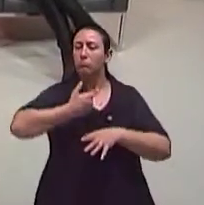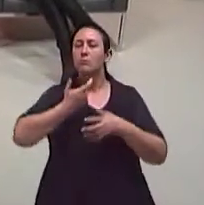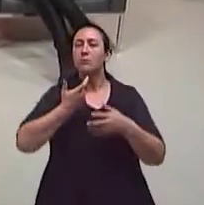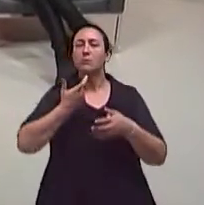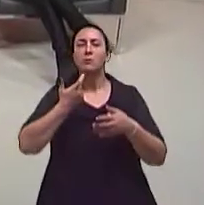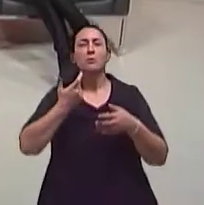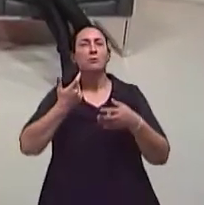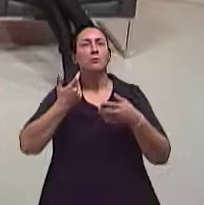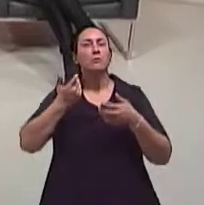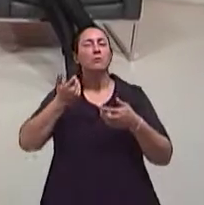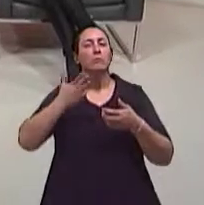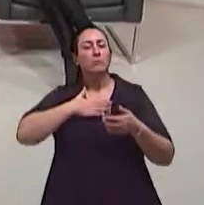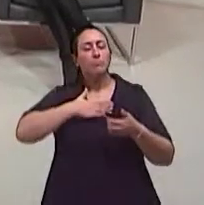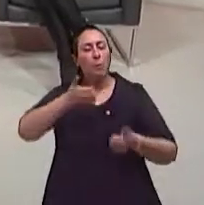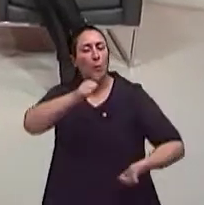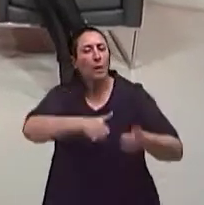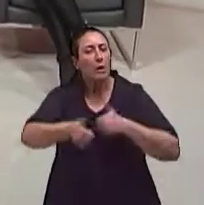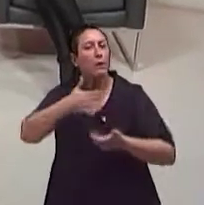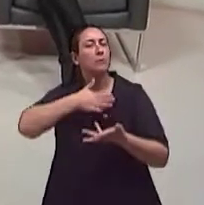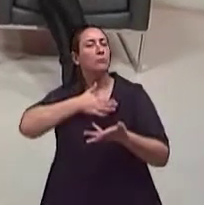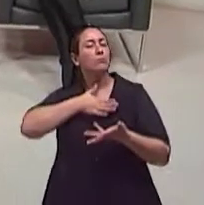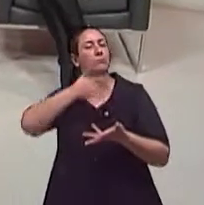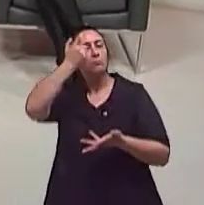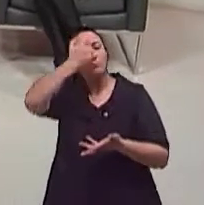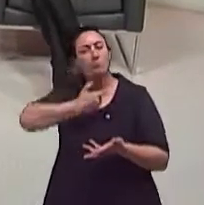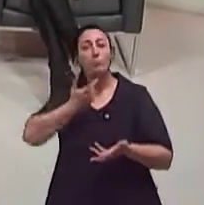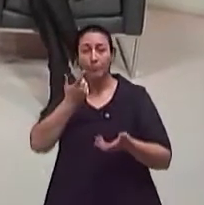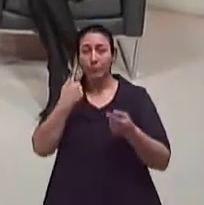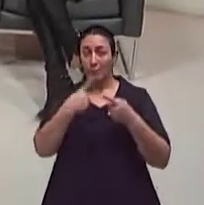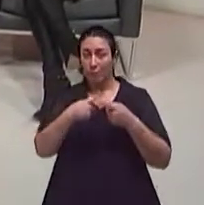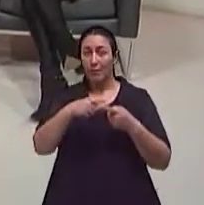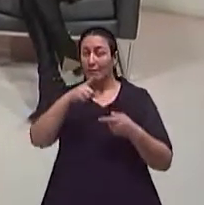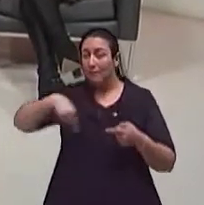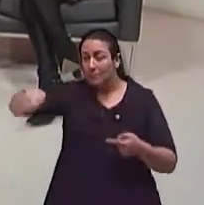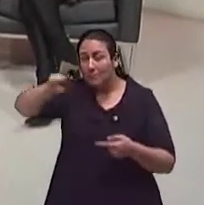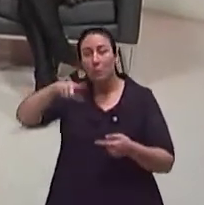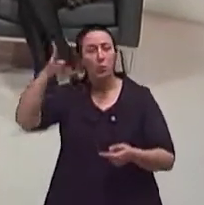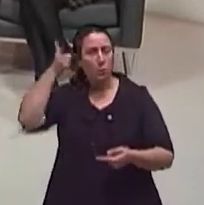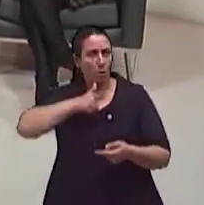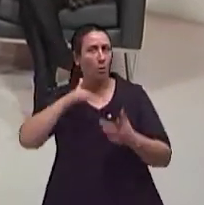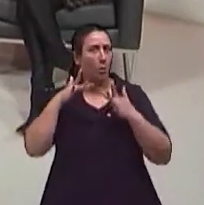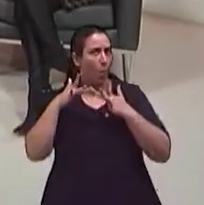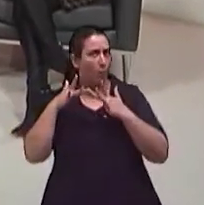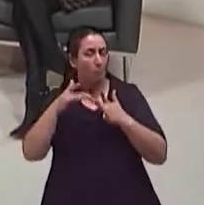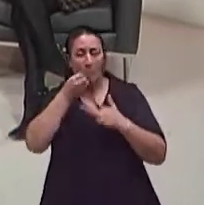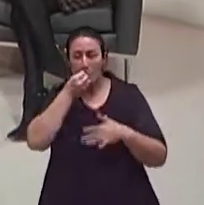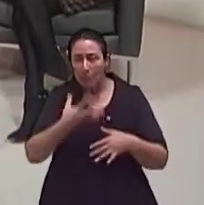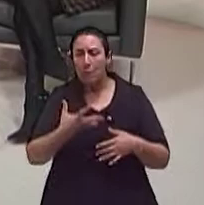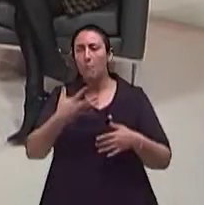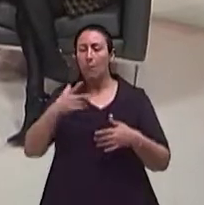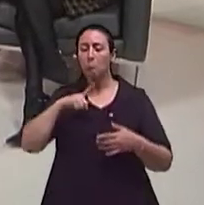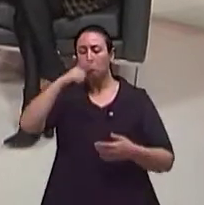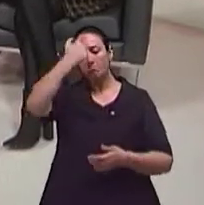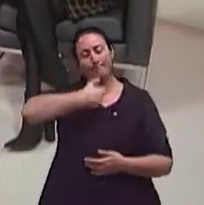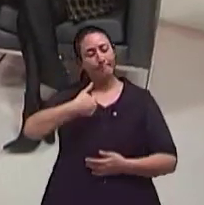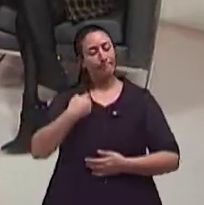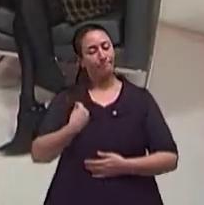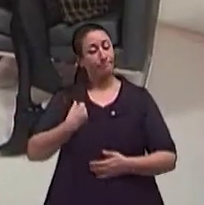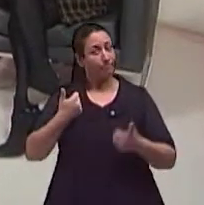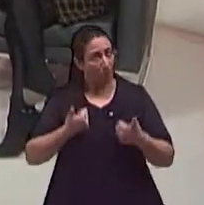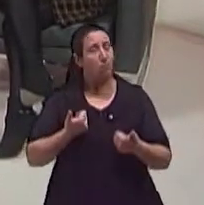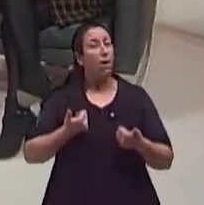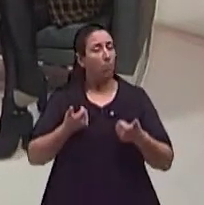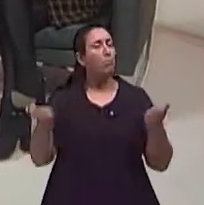acredito que as que conseguem conviver bem com a sua área pessoal, elas têm